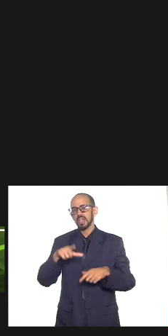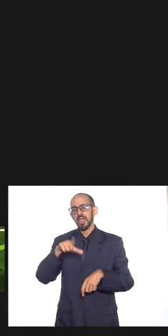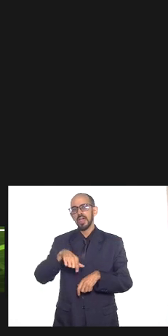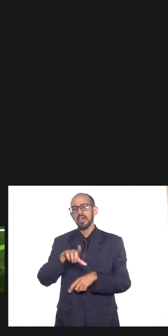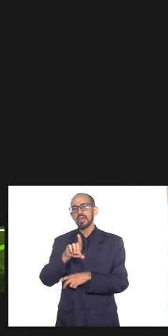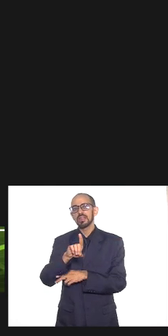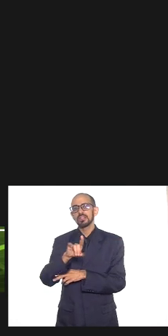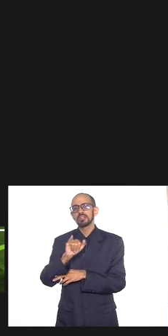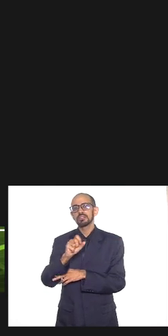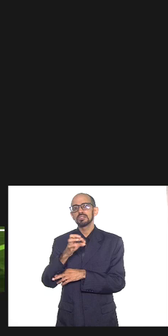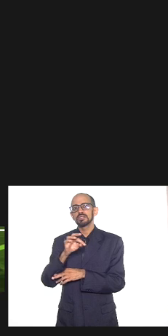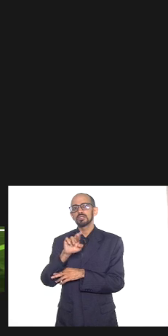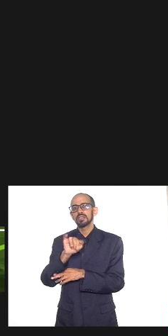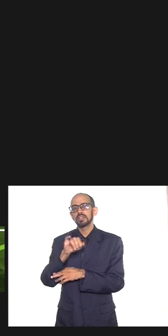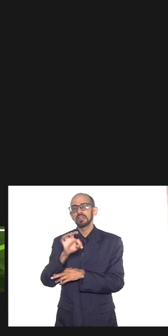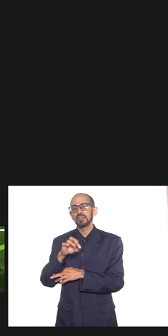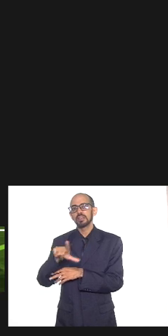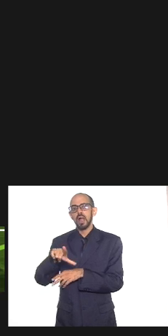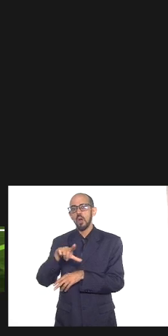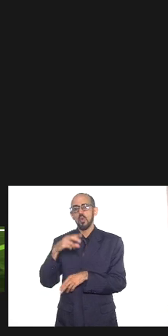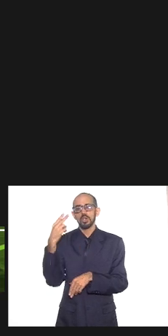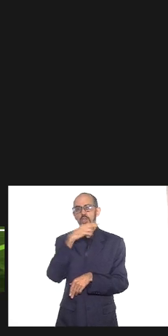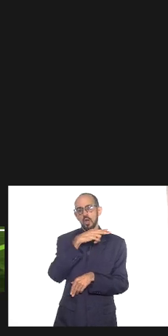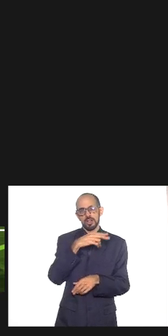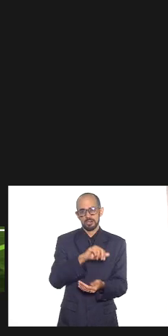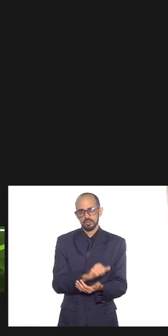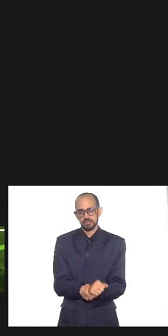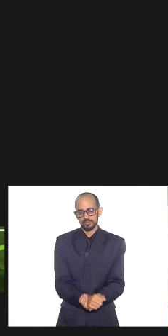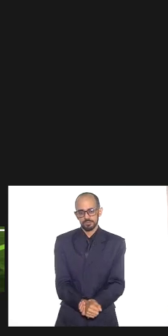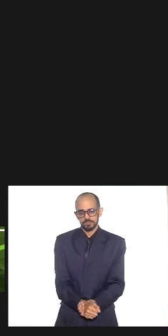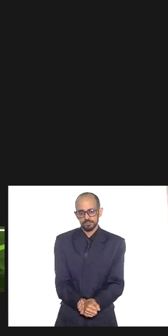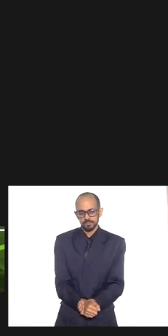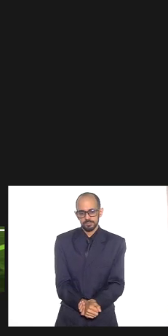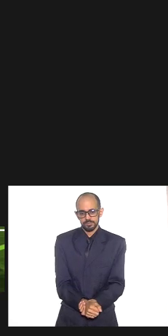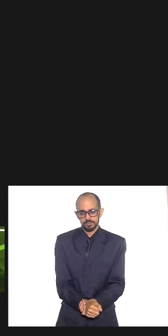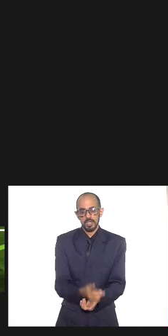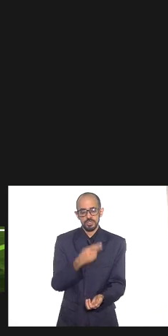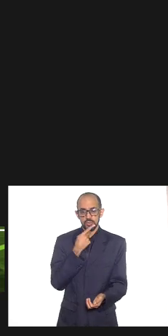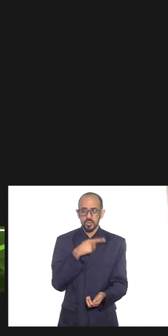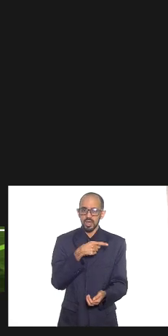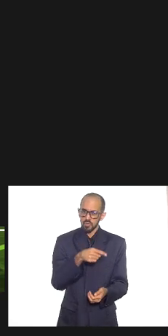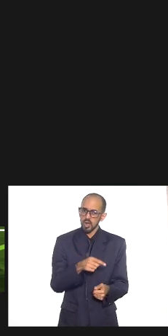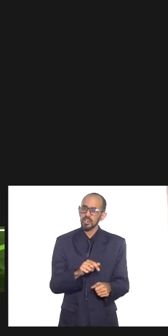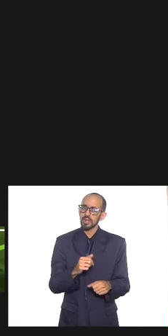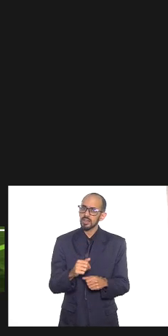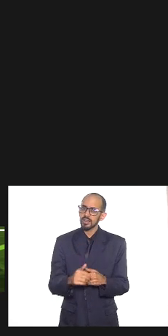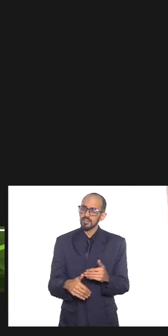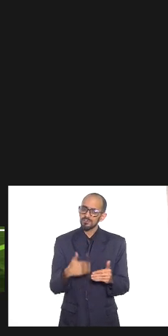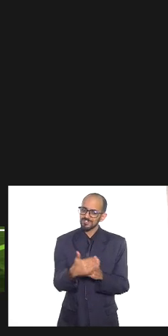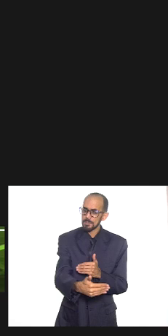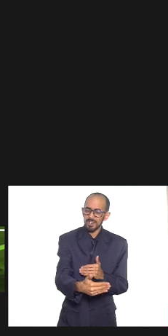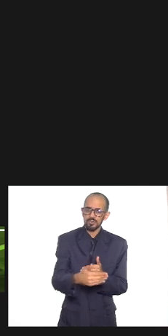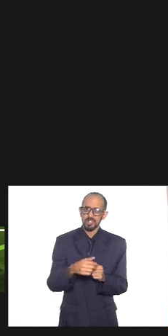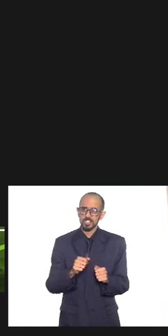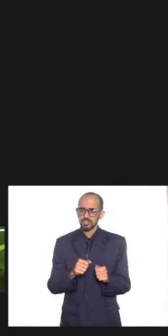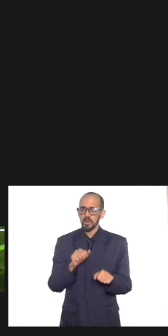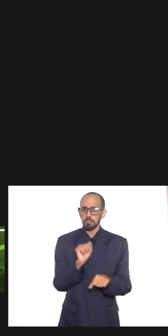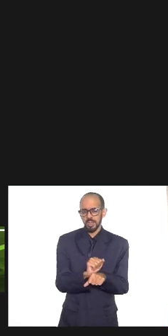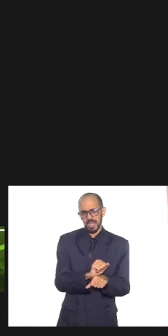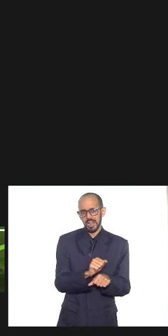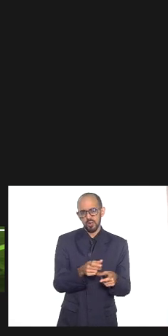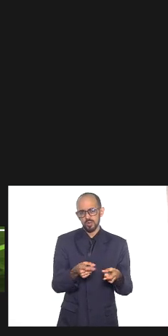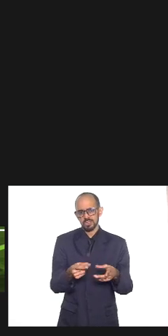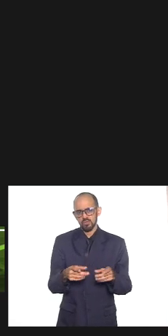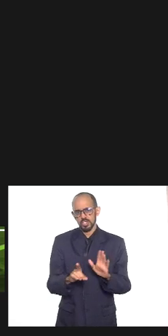com minha equipe nós pedíamos apoio dizíamos por favor fura a fila aqui com esse pessoal vamos estrangular o tráfico também nessa região